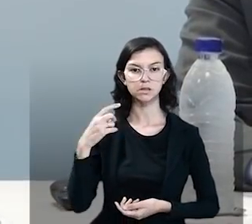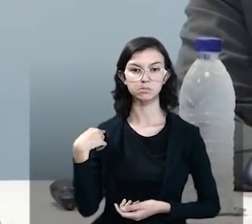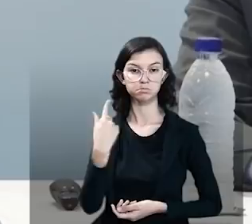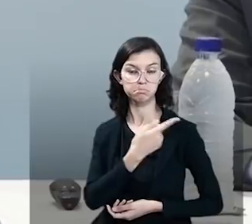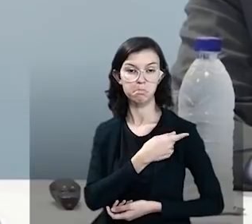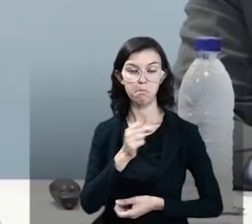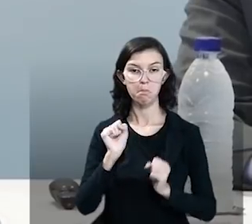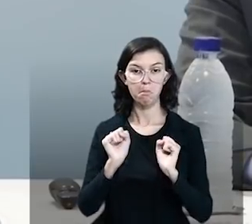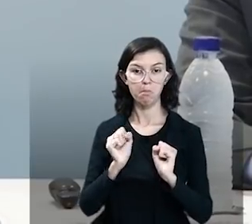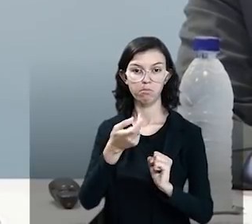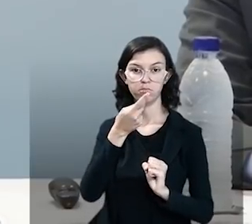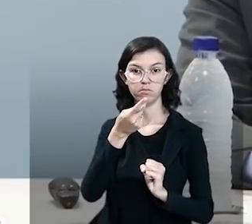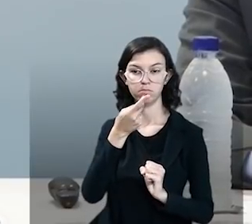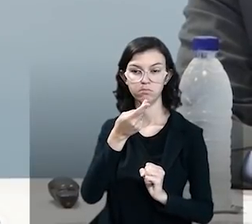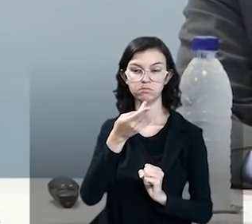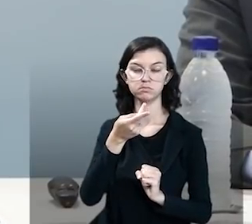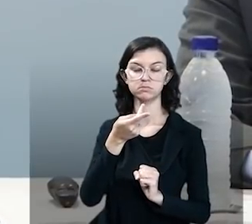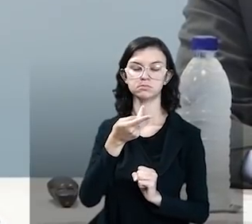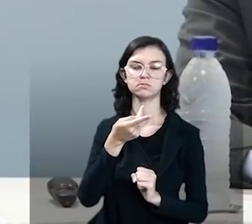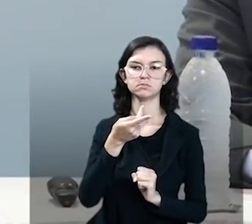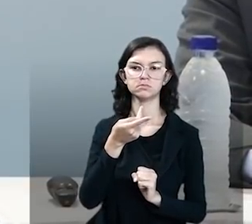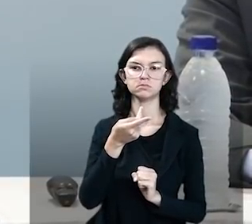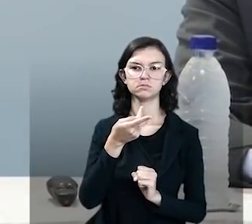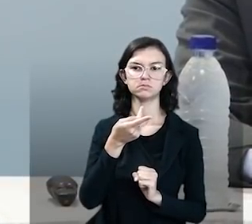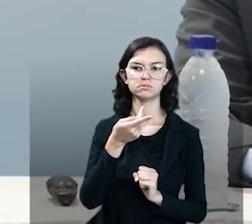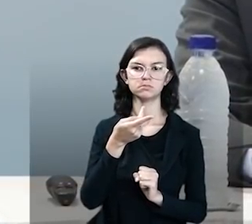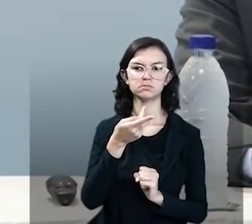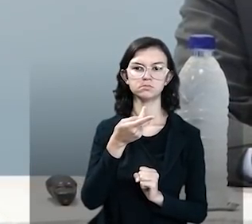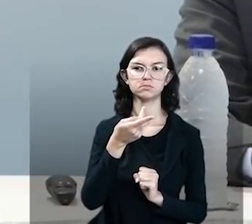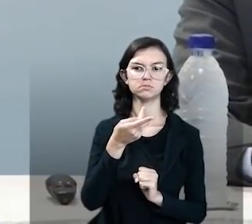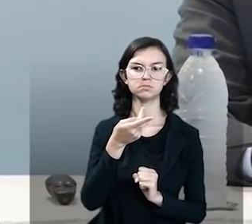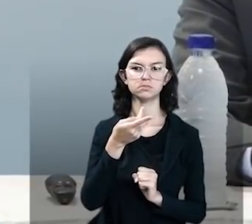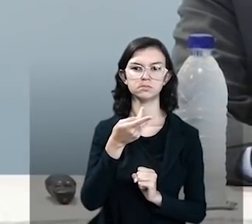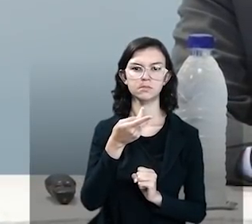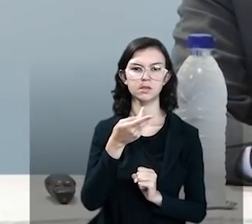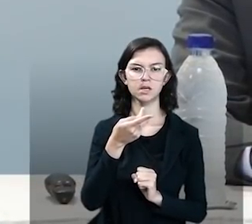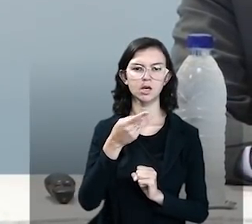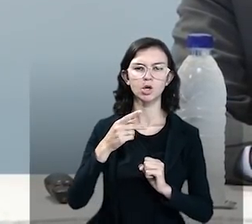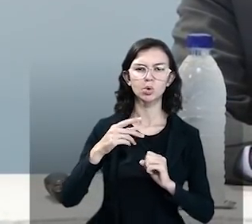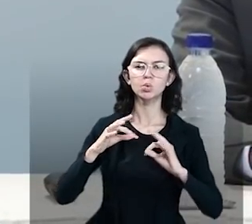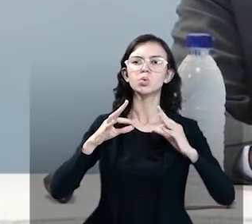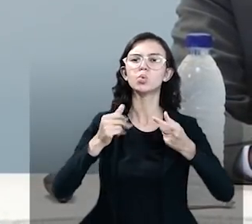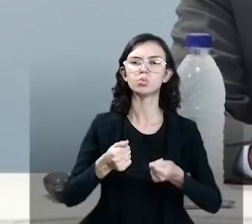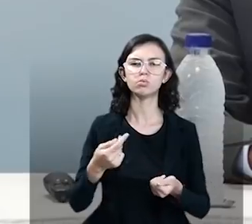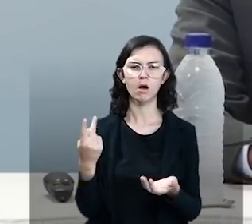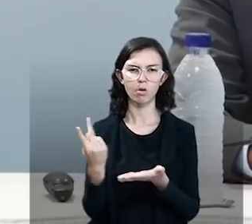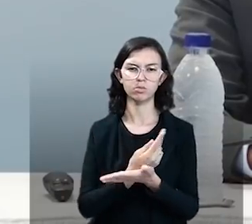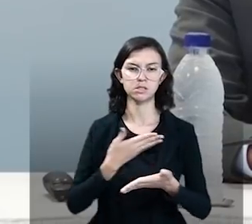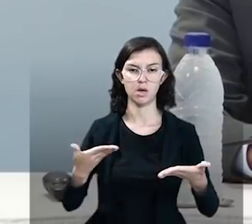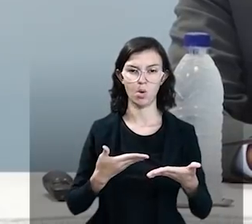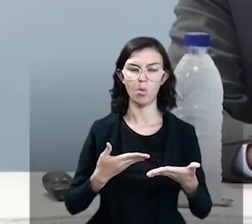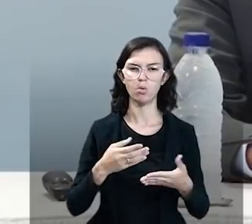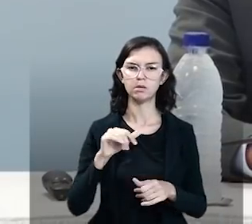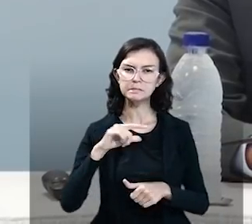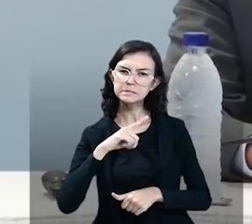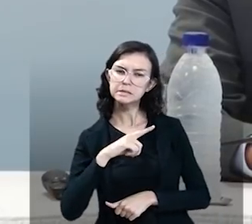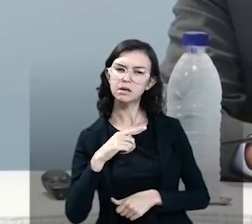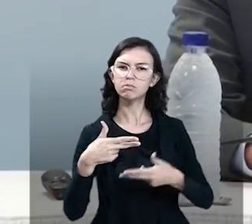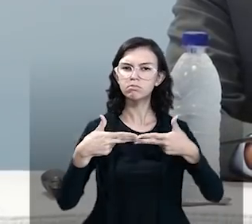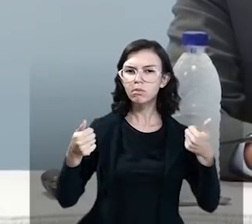houve alguma coisa boa em tudo isso que estamos passando com a pandemia,